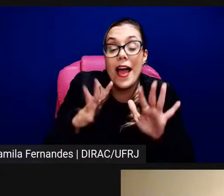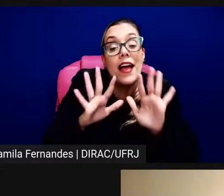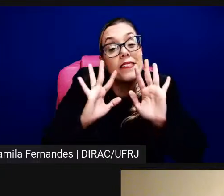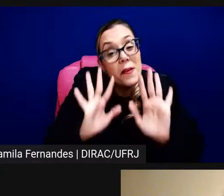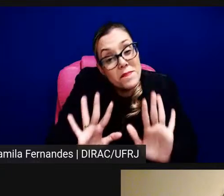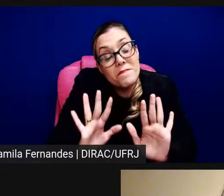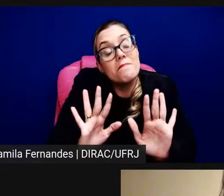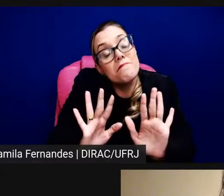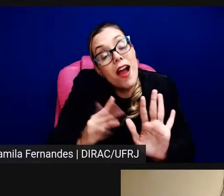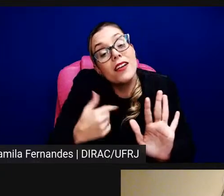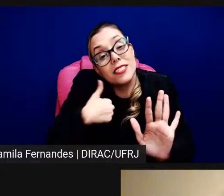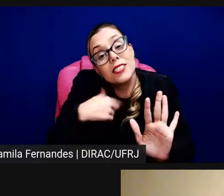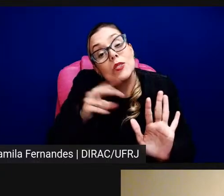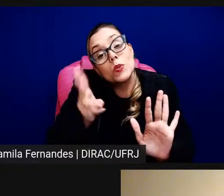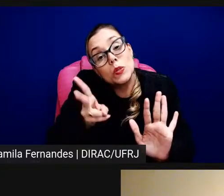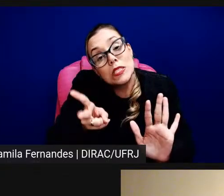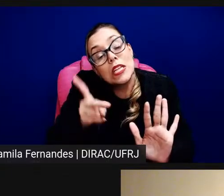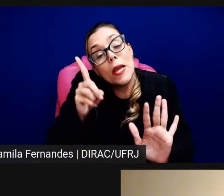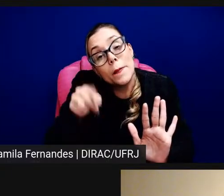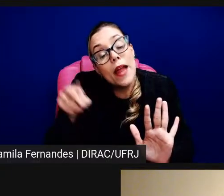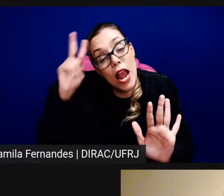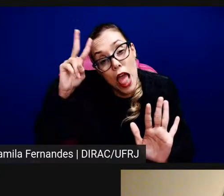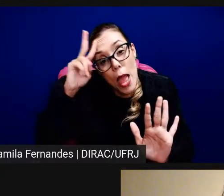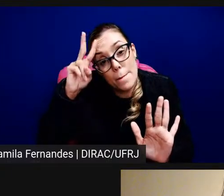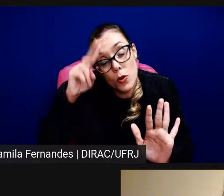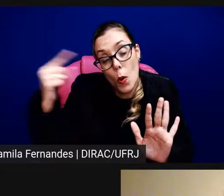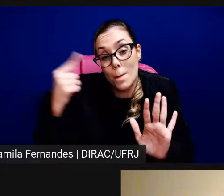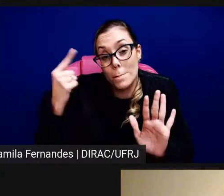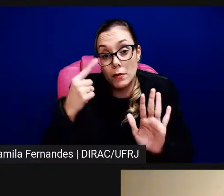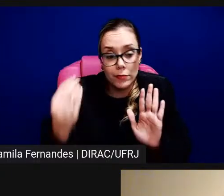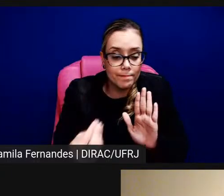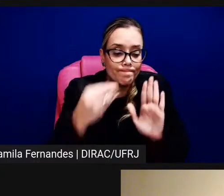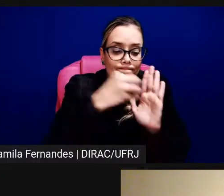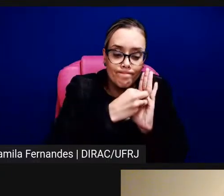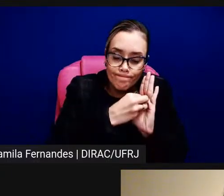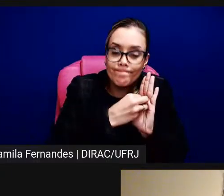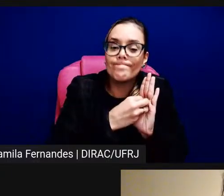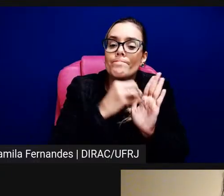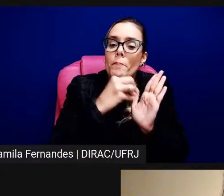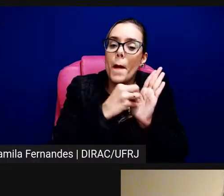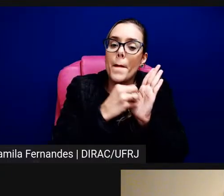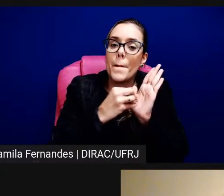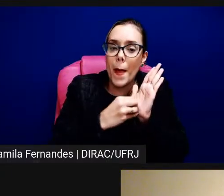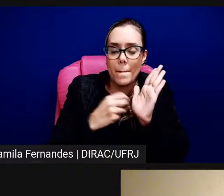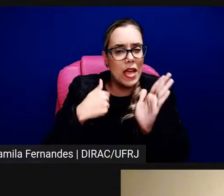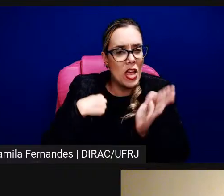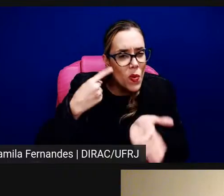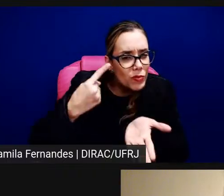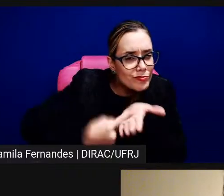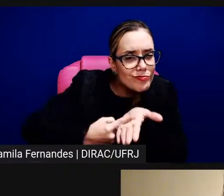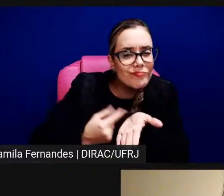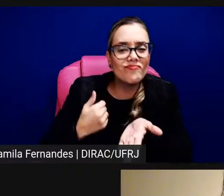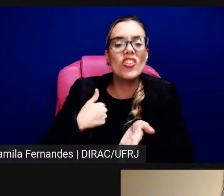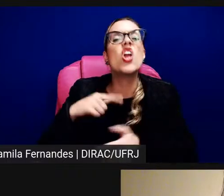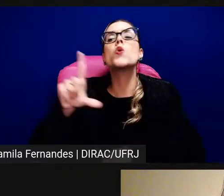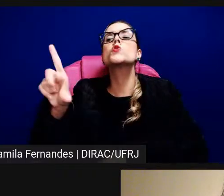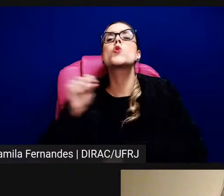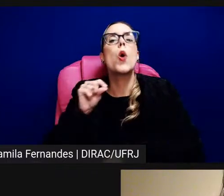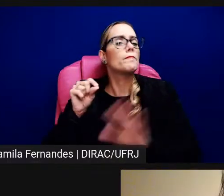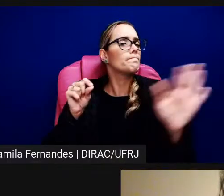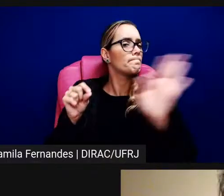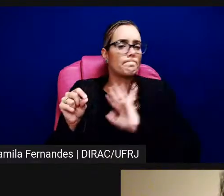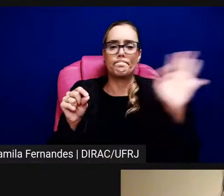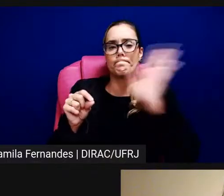ordem do primeiro contato, assim, eu me comprometia também a não escolher, sabe, eu queria que as pessoas que